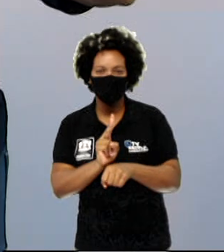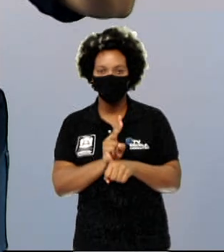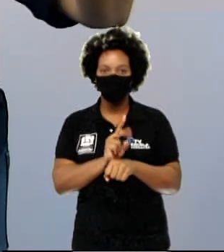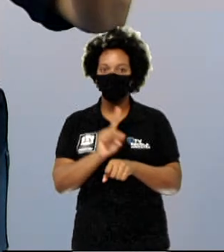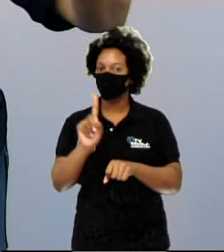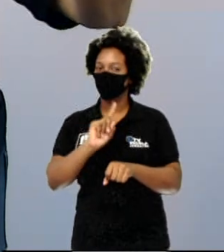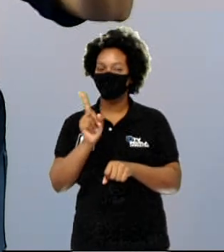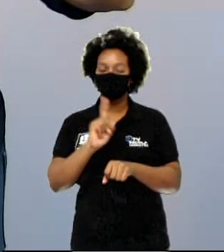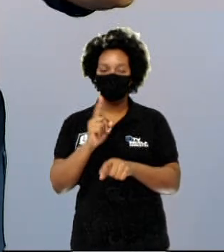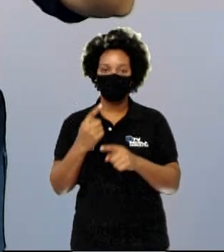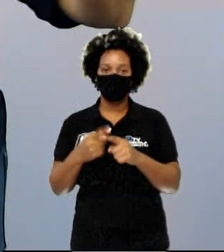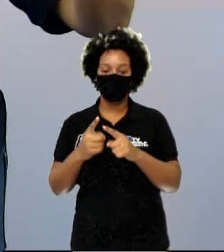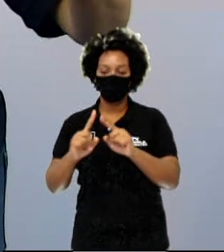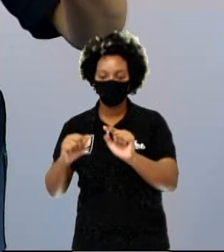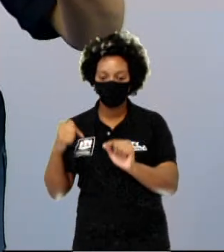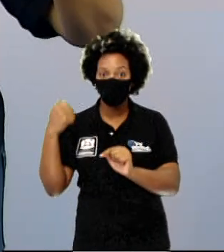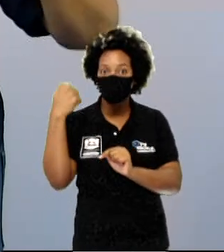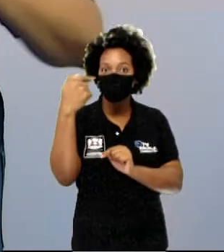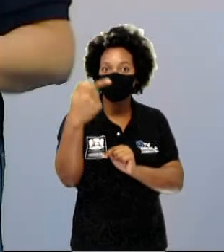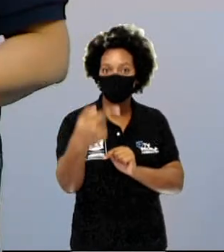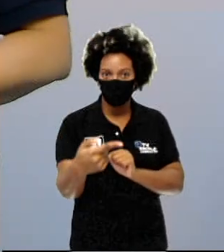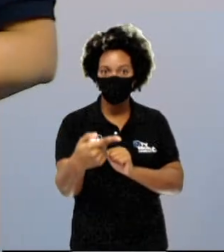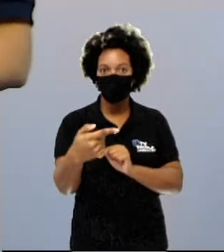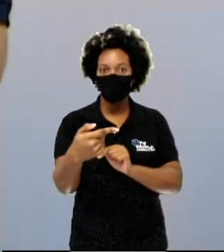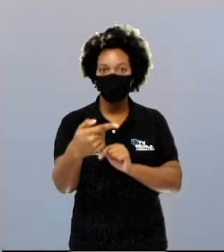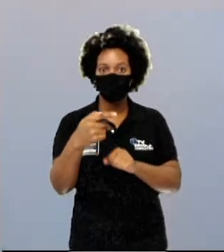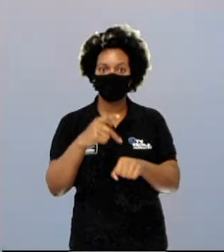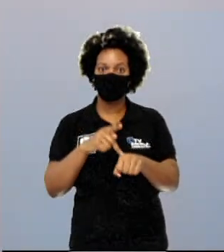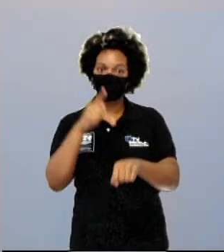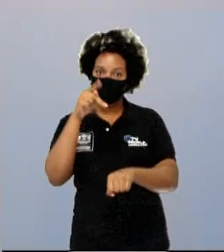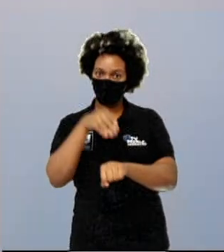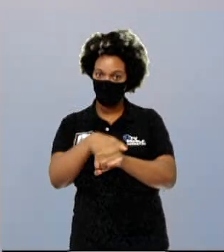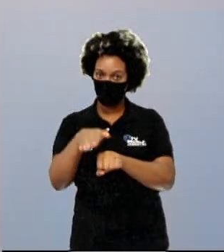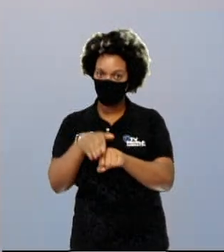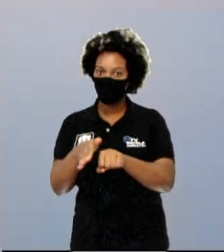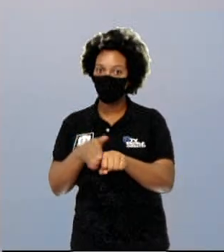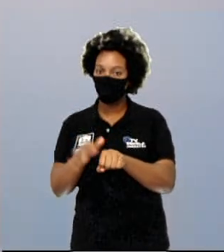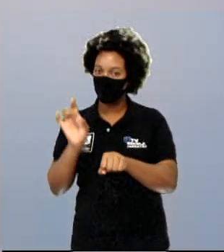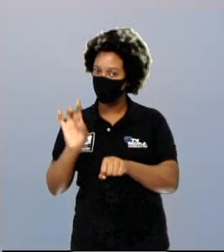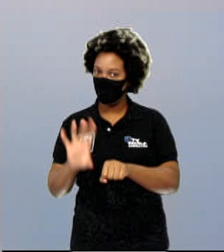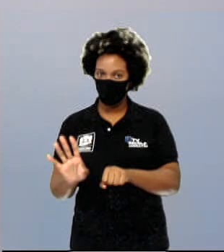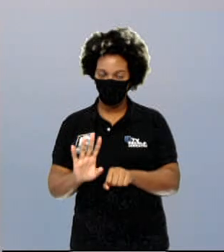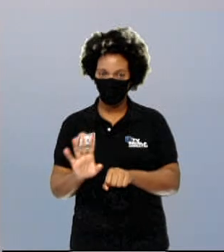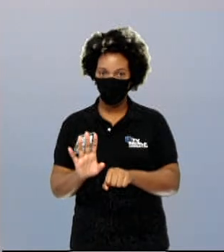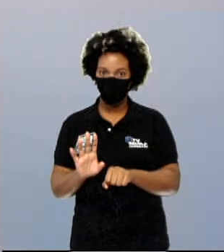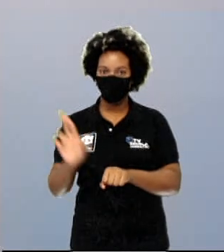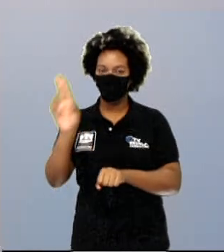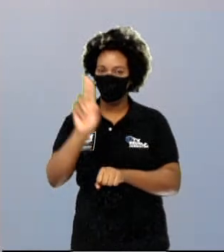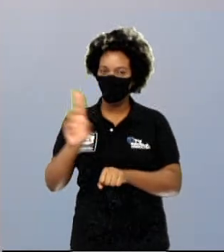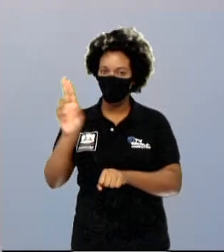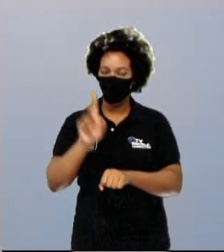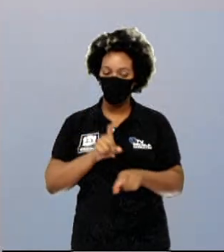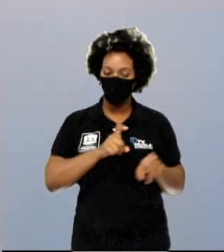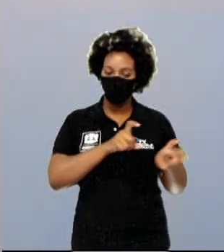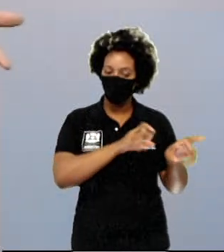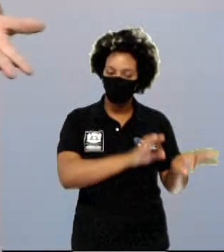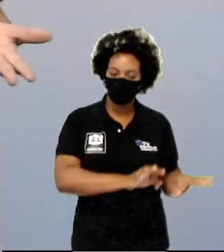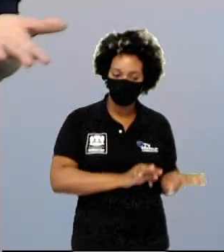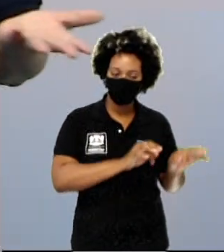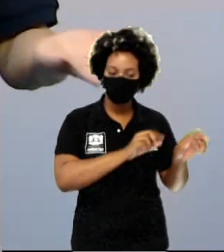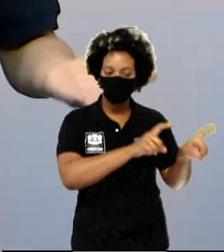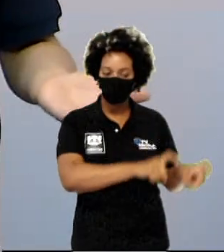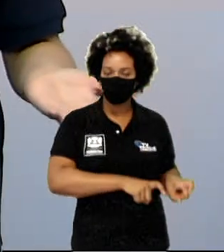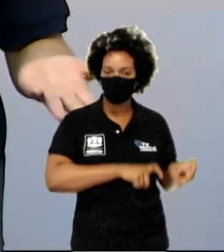posteriormente no Neolítico, no período Neolítico. O uso de arados na agricultura? Não.